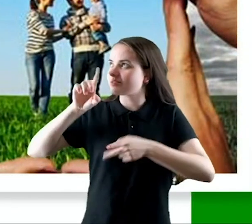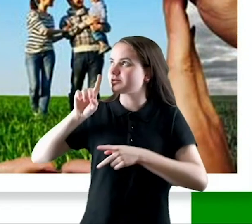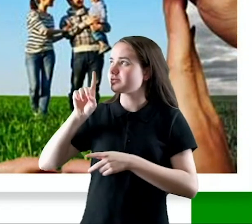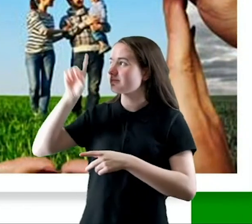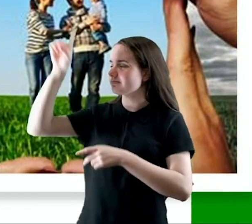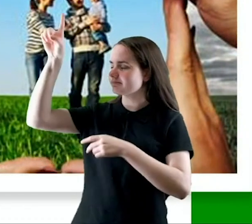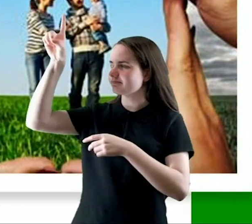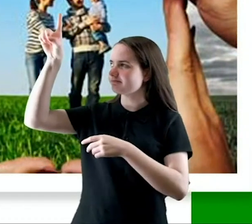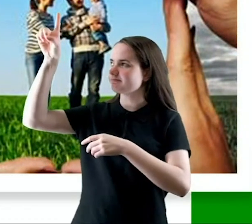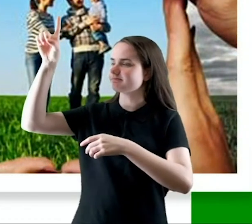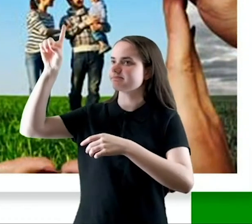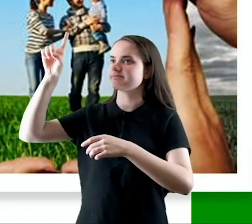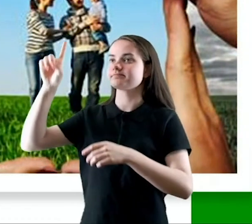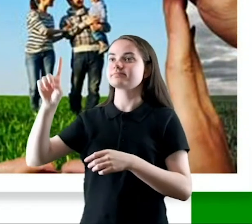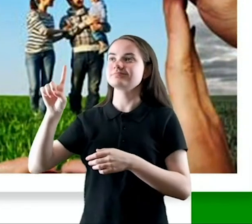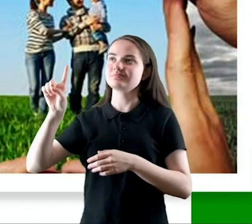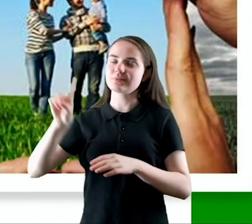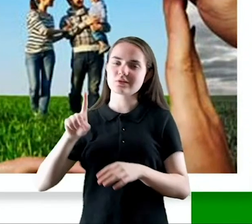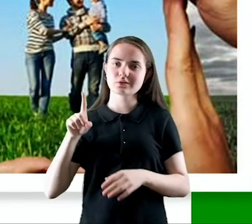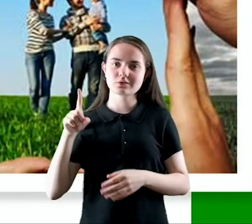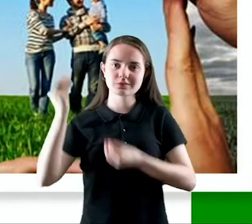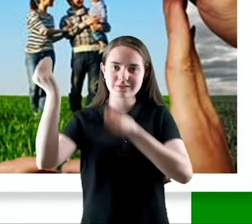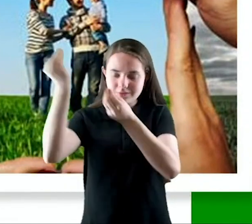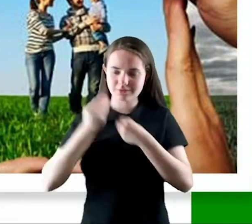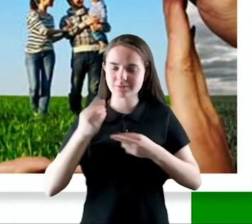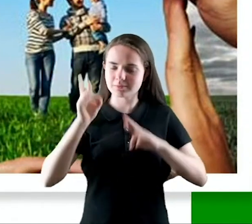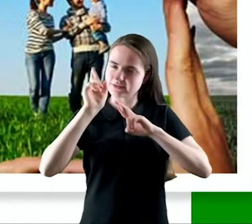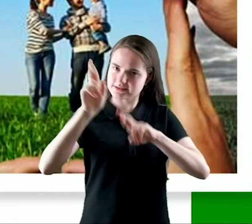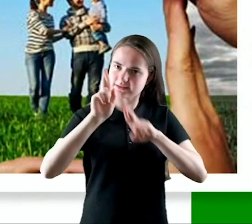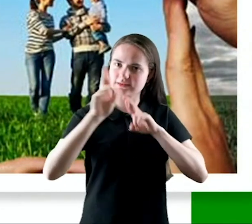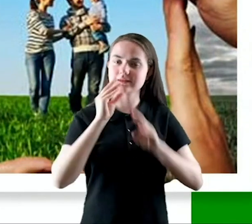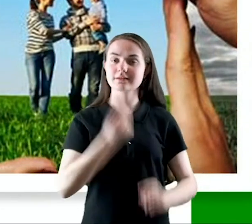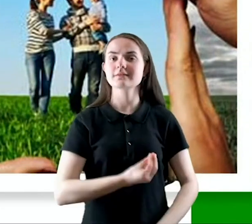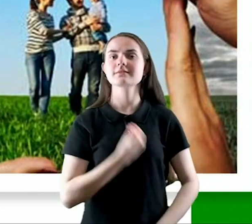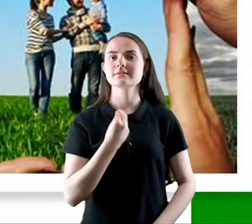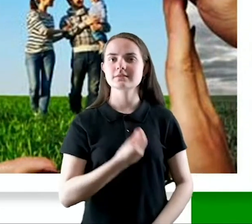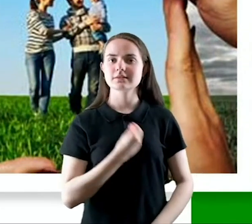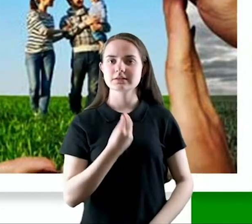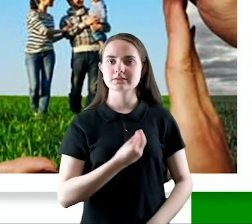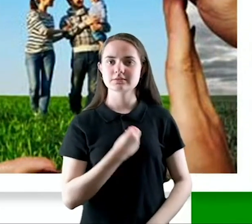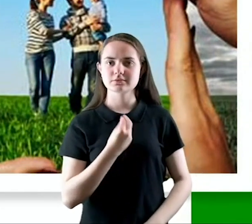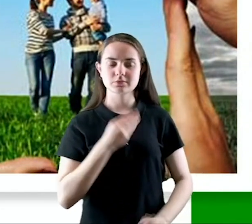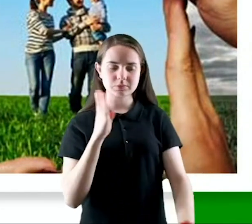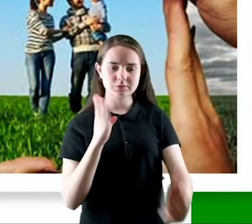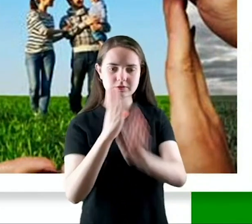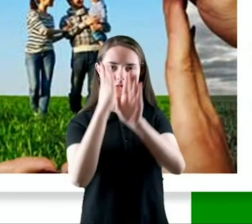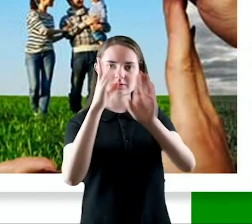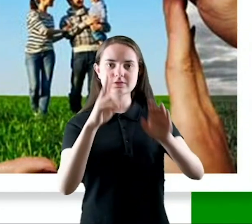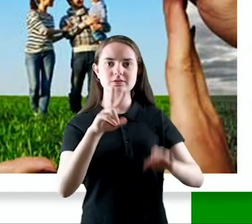regenerou para uma esperança viva, por meio da ressurreição de Jesus Cristo dentre os mortos